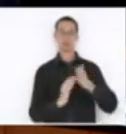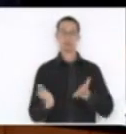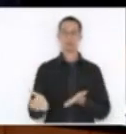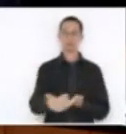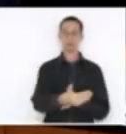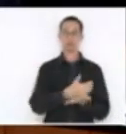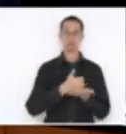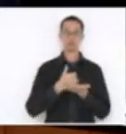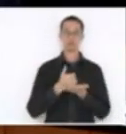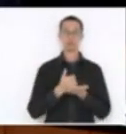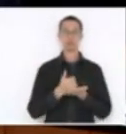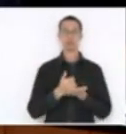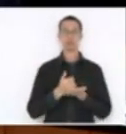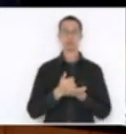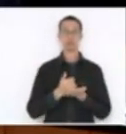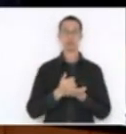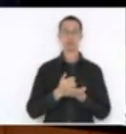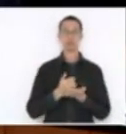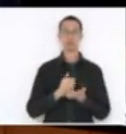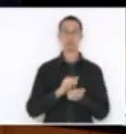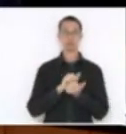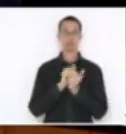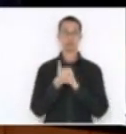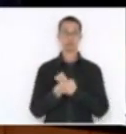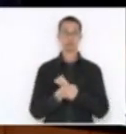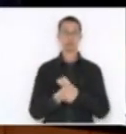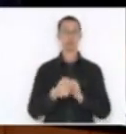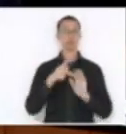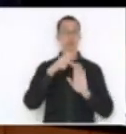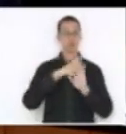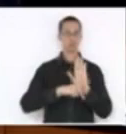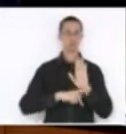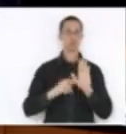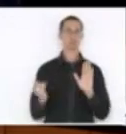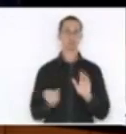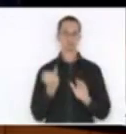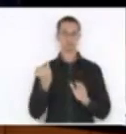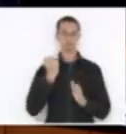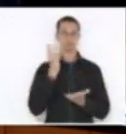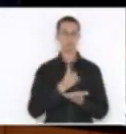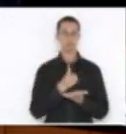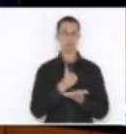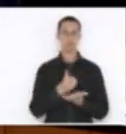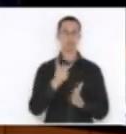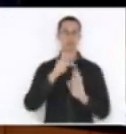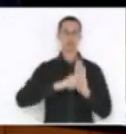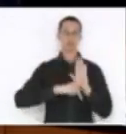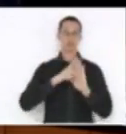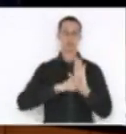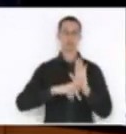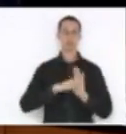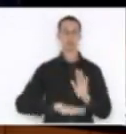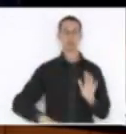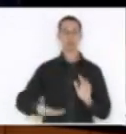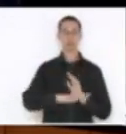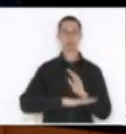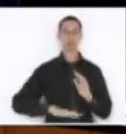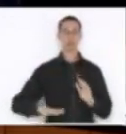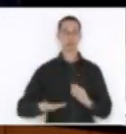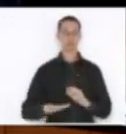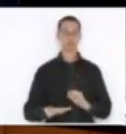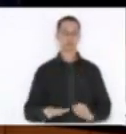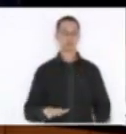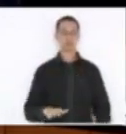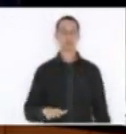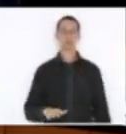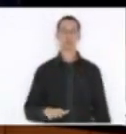CEITEC. E esse projeto é importante para manter alguns projetos nessas áreas que são realizados e que serão